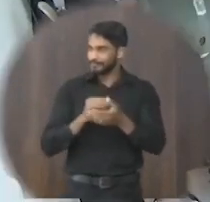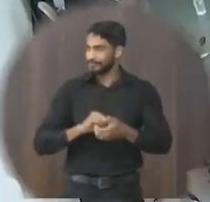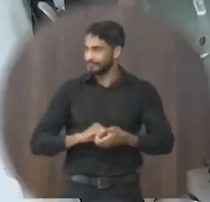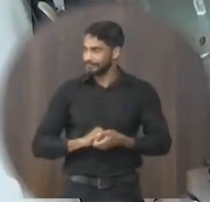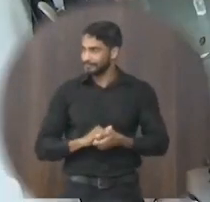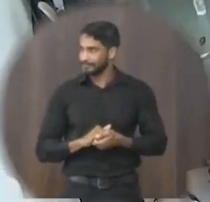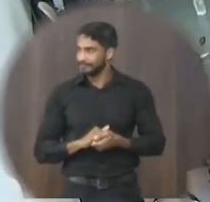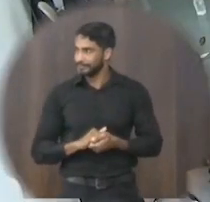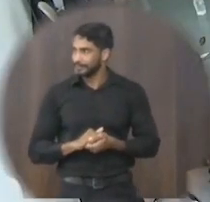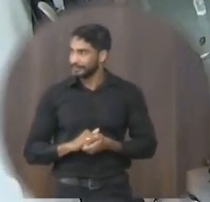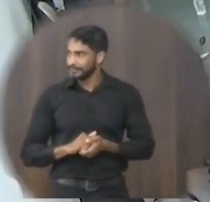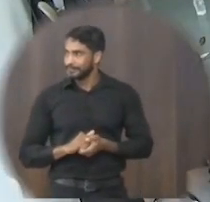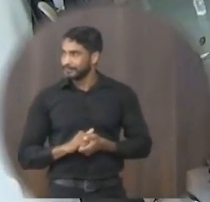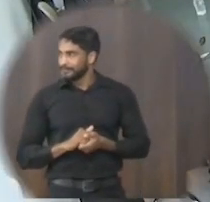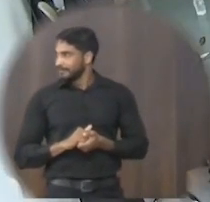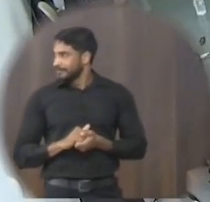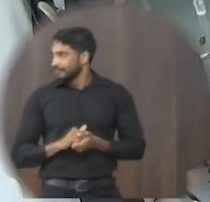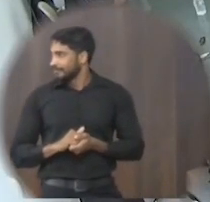partiu não, colega